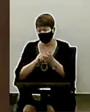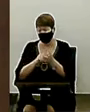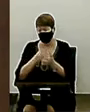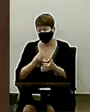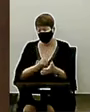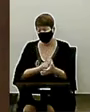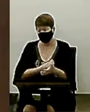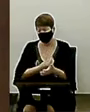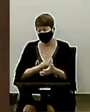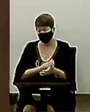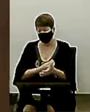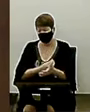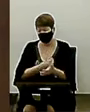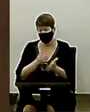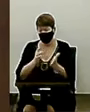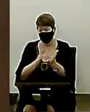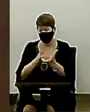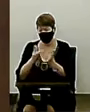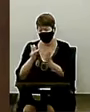de Jesus. Amém.